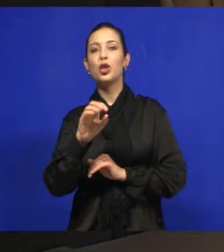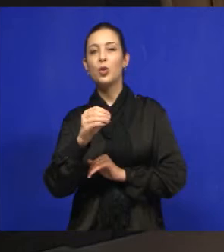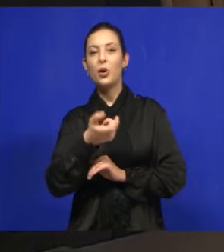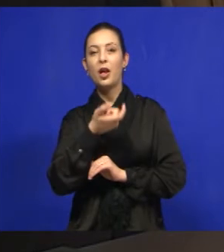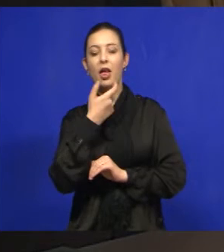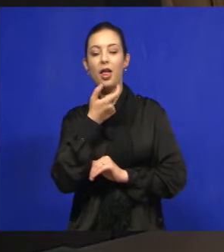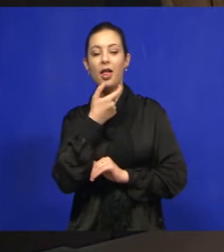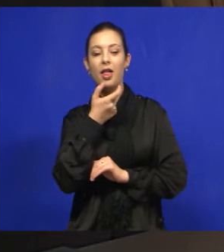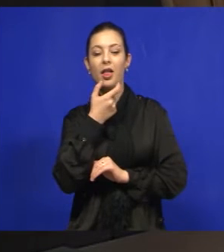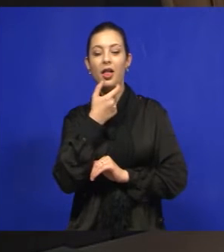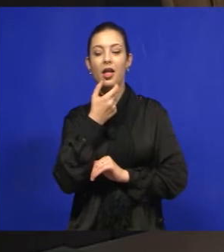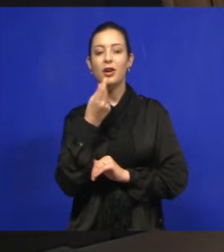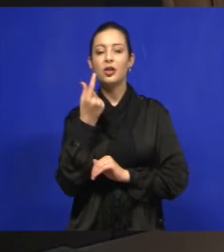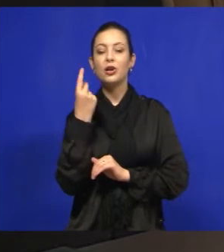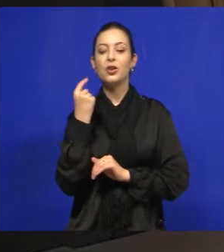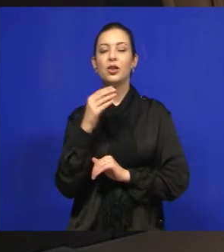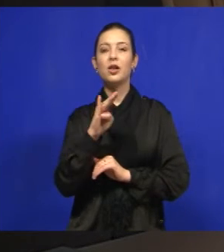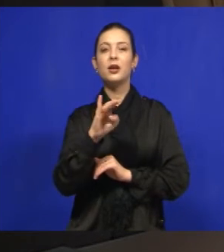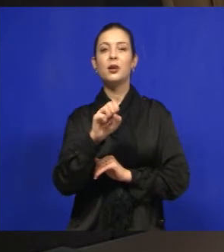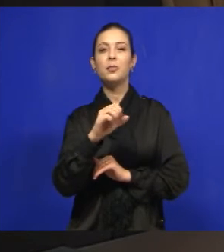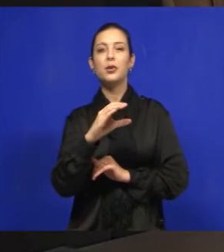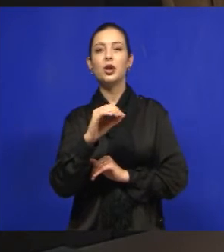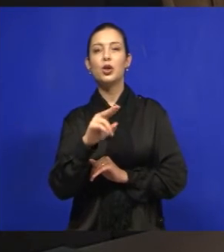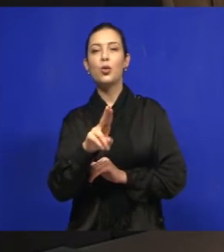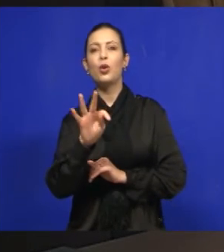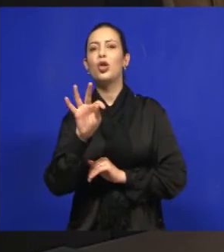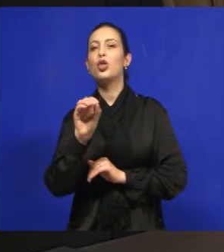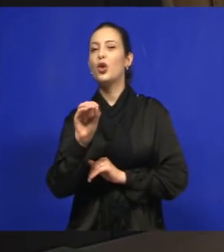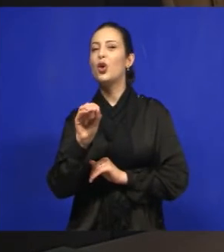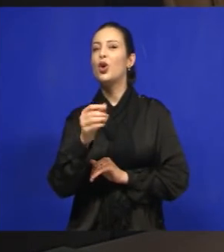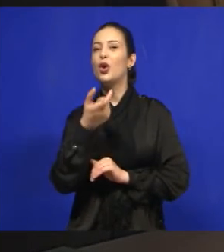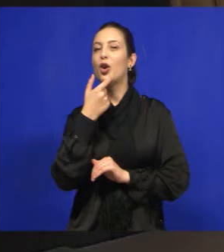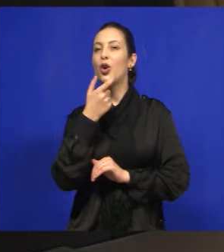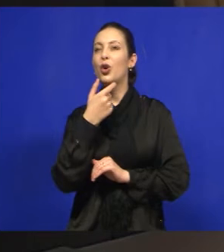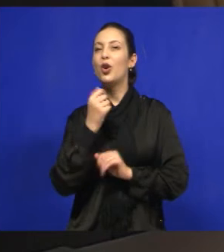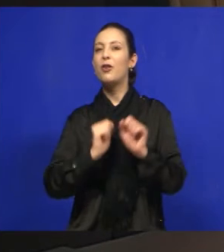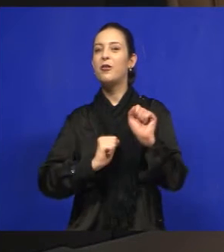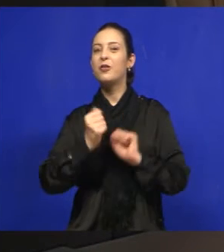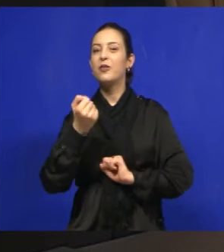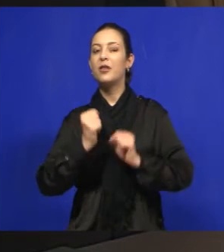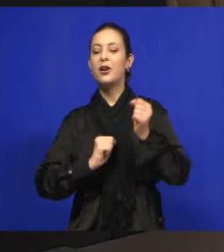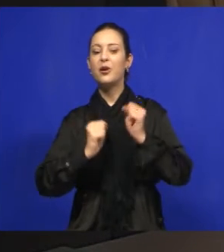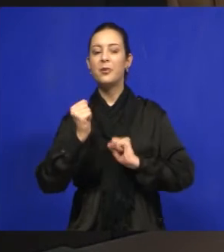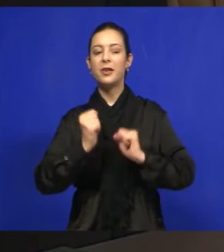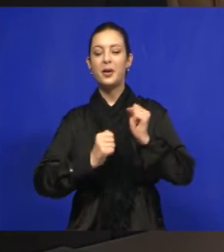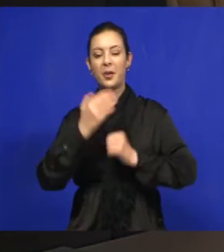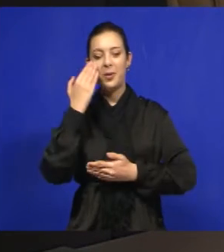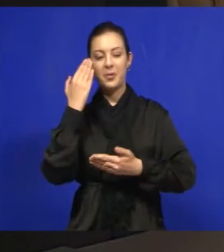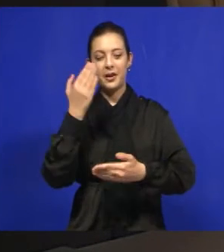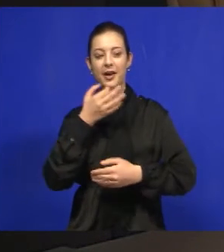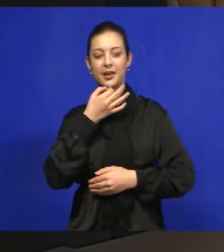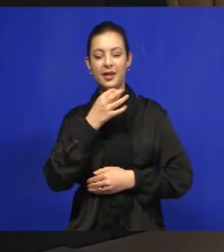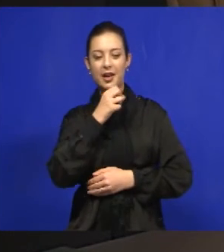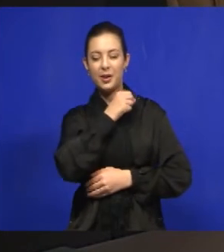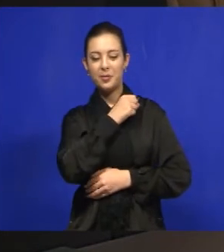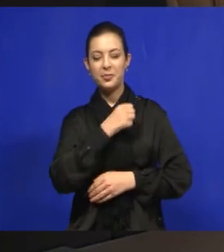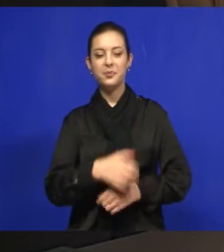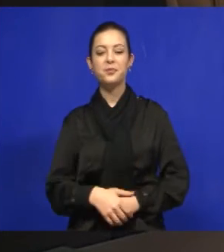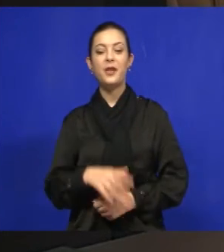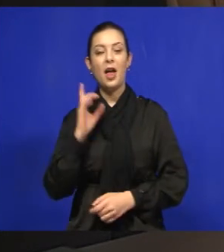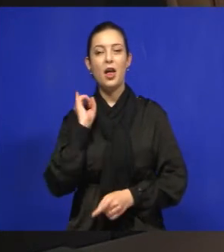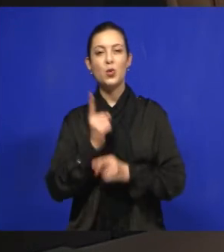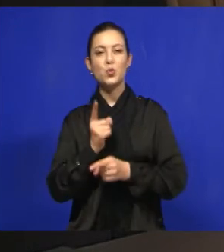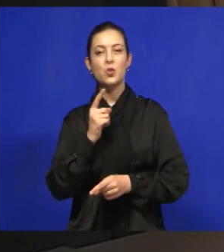biscoito, Antigamente falava biscoito. Biscouto, exatamente. A fábrica de biscoito também de Jacareí. Exatamente. Obrigado pelo espaço. Mas foi ali que eu fiquei sabendo